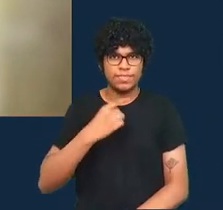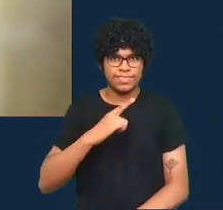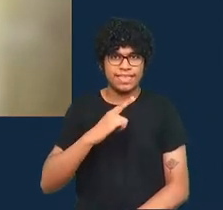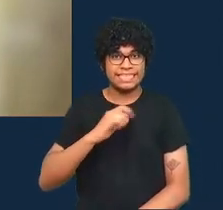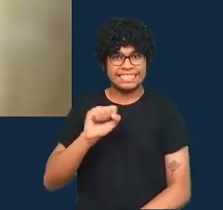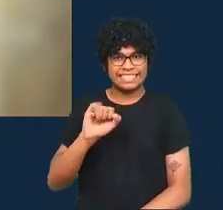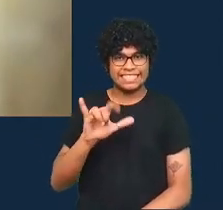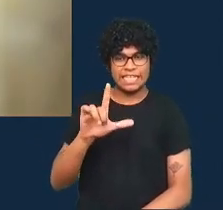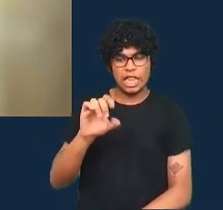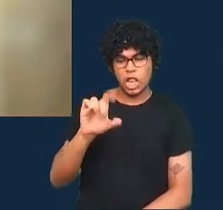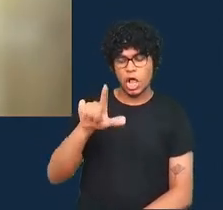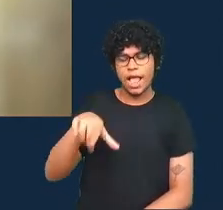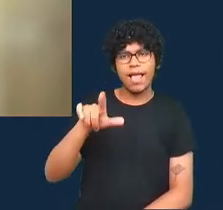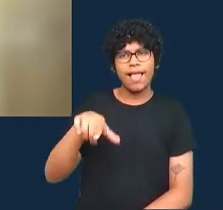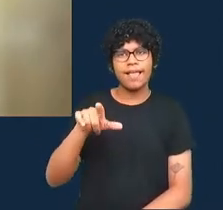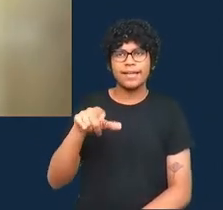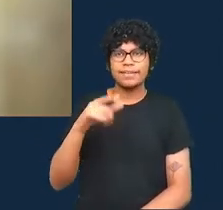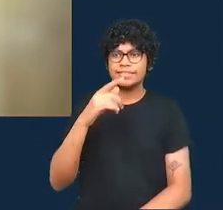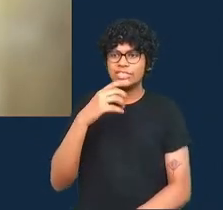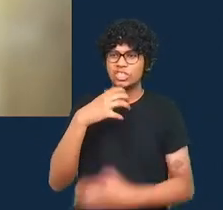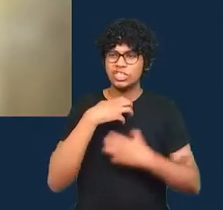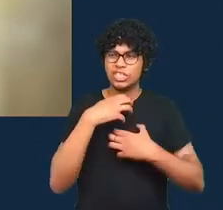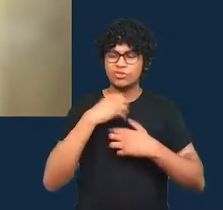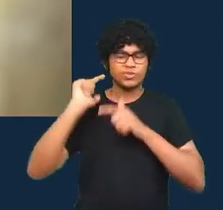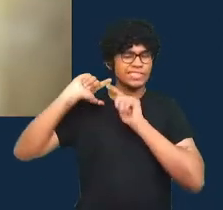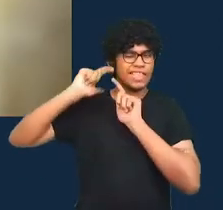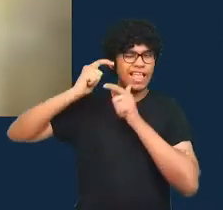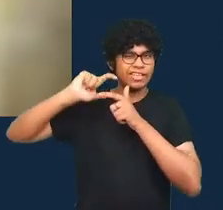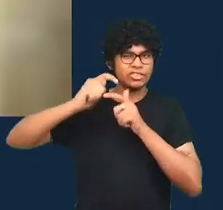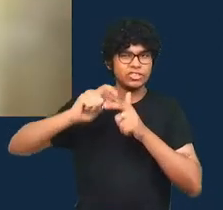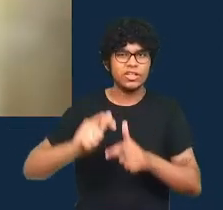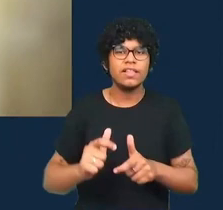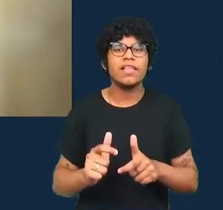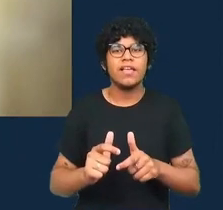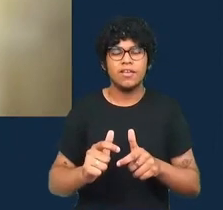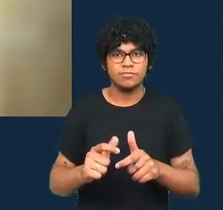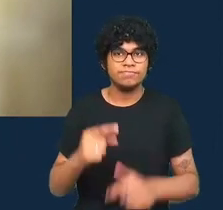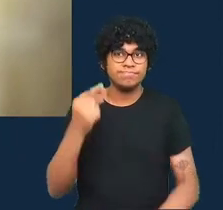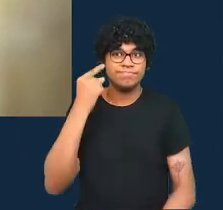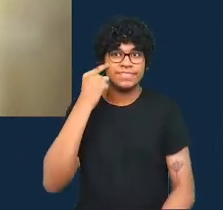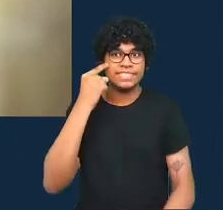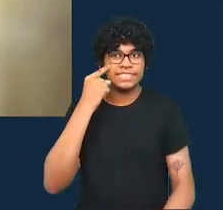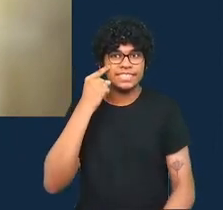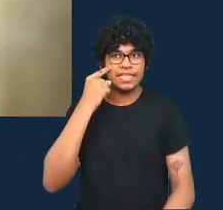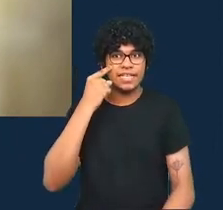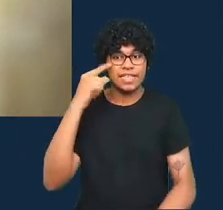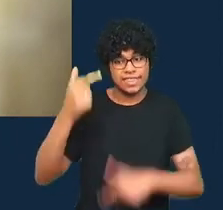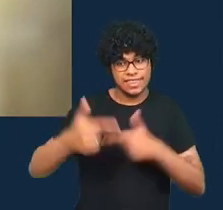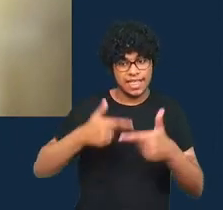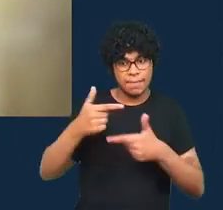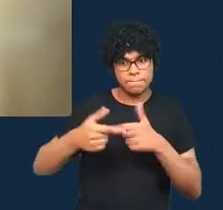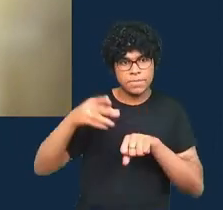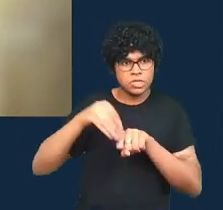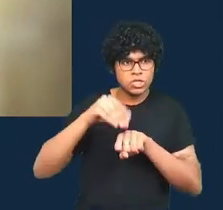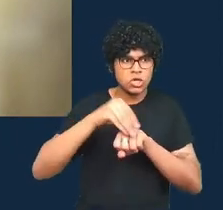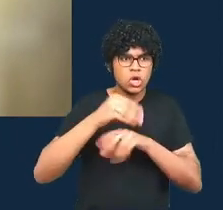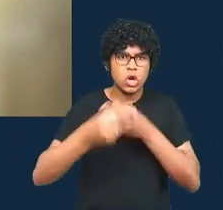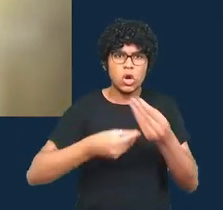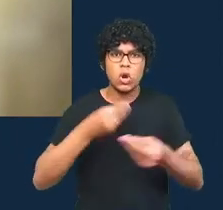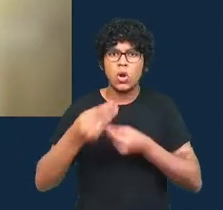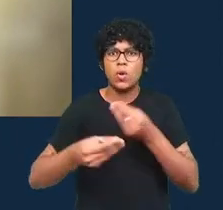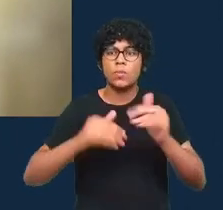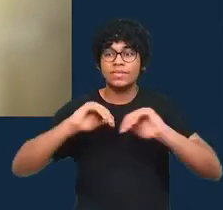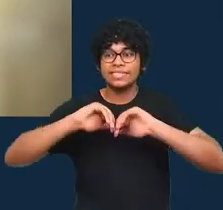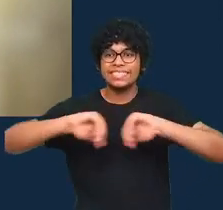convencionais de pensar sobre o trabalho do conhecimento e como isso se subdivide por